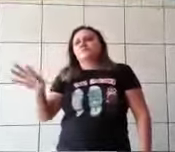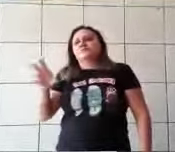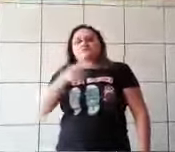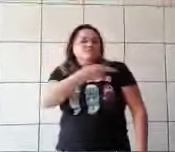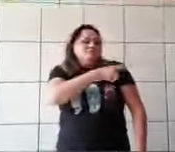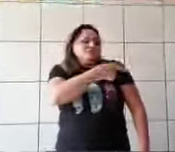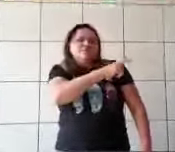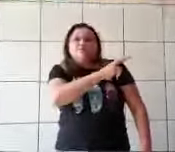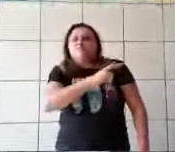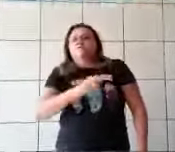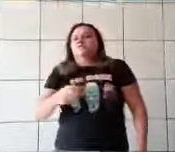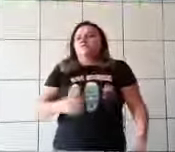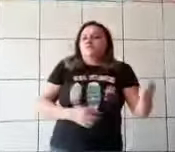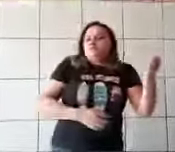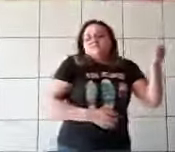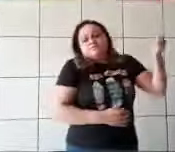baile.